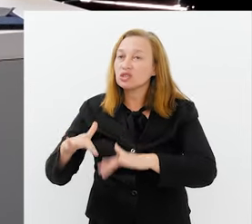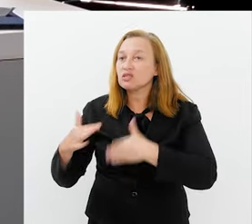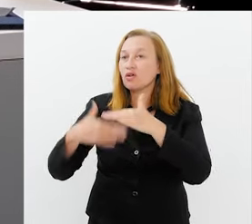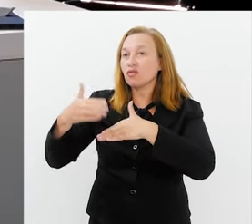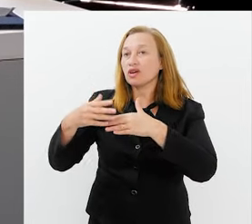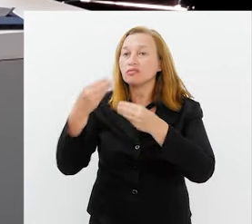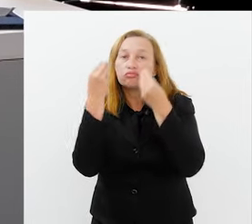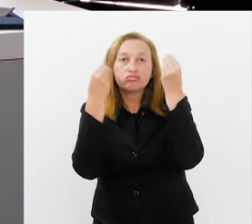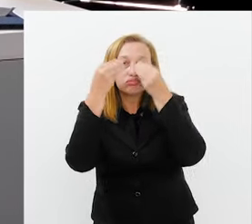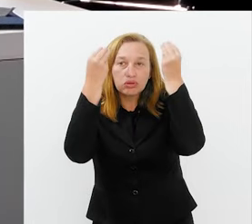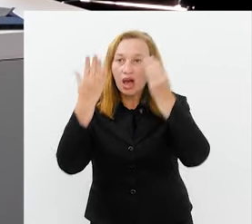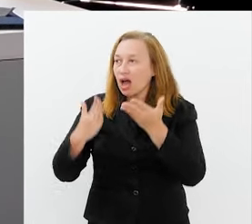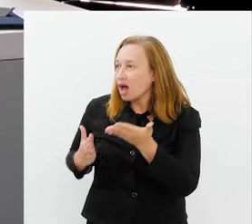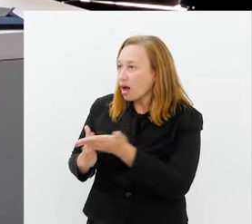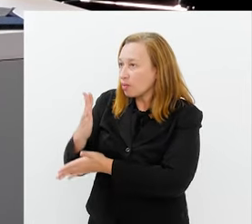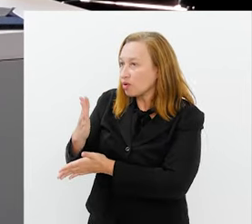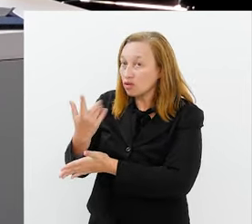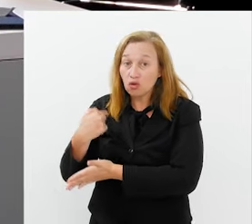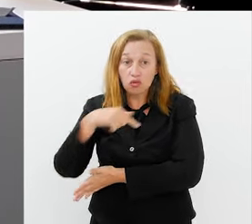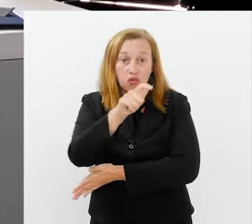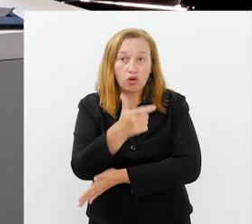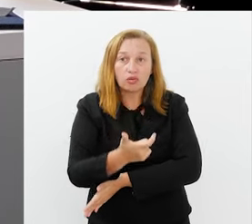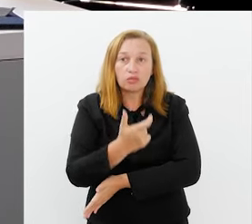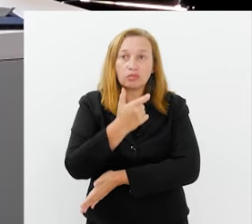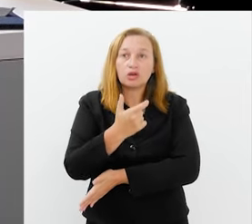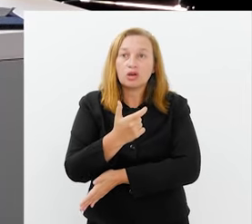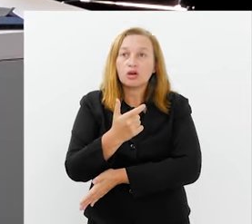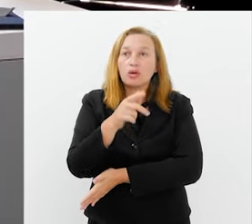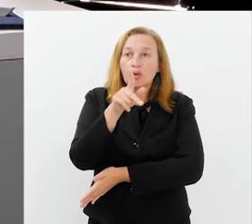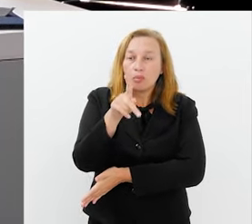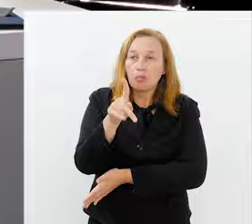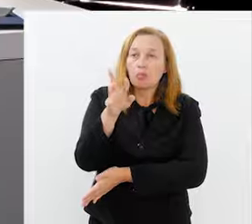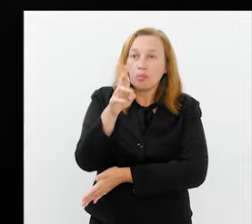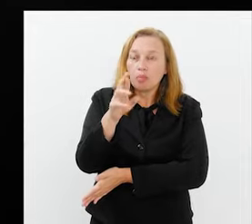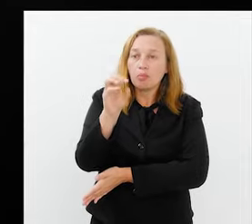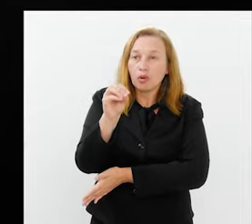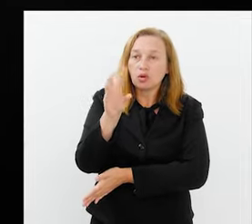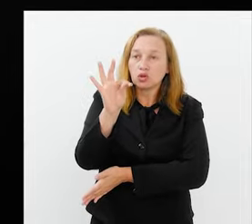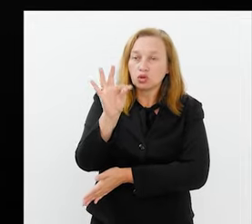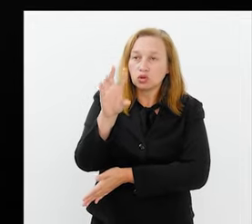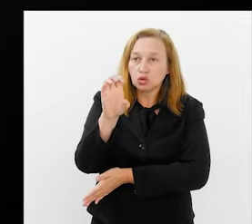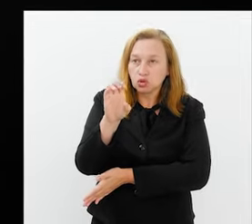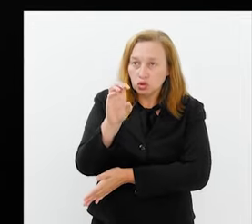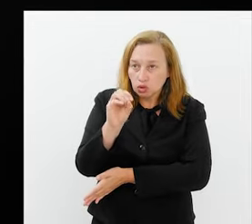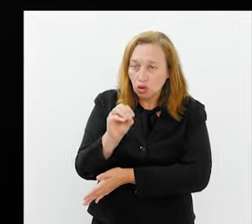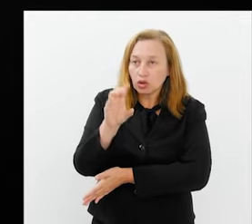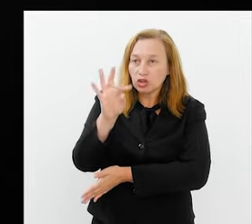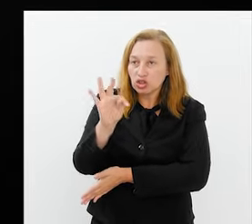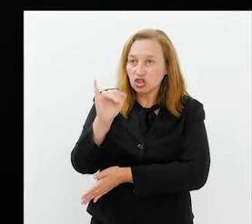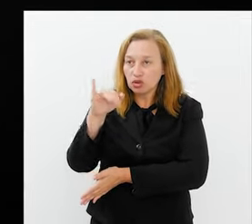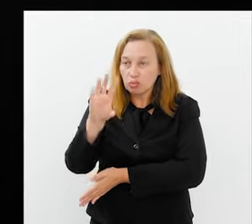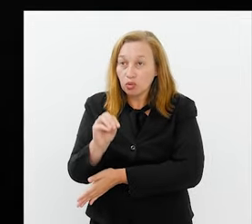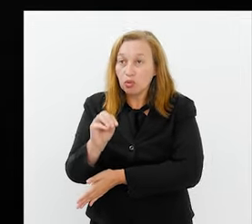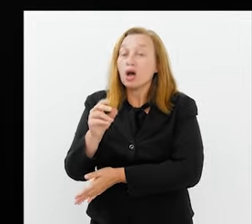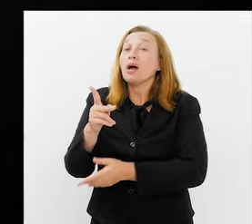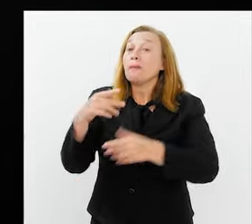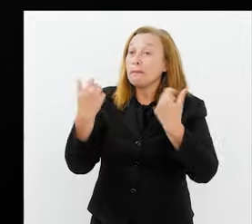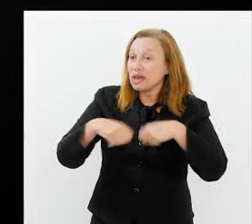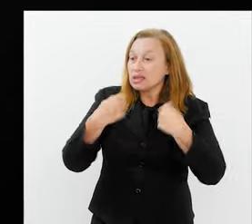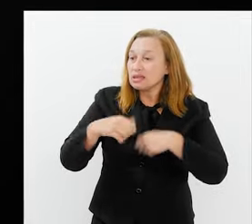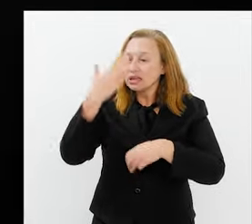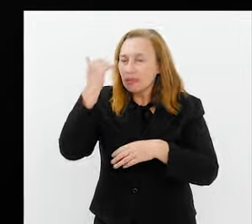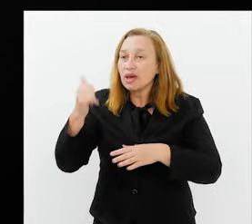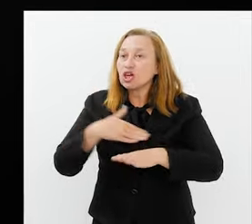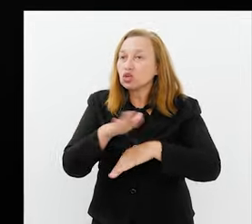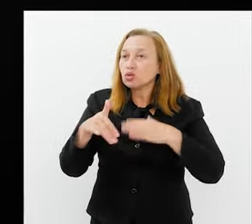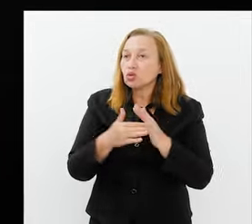Desenvolvemos a maquiagem. Aprovou, foi para o protótipo. Eu preciso fazer com que todos aqueles profissionais da minha equipe